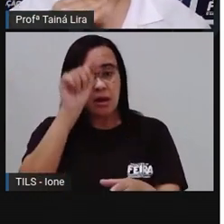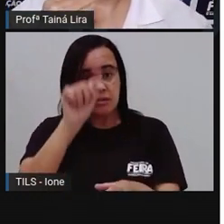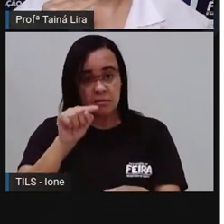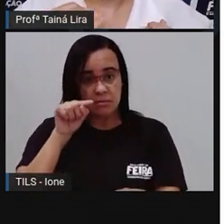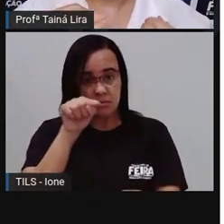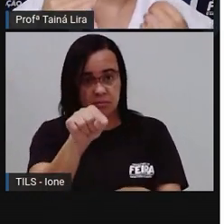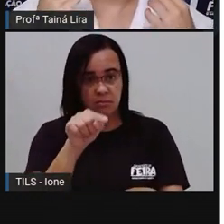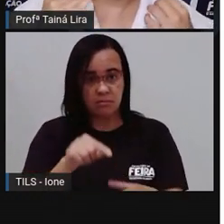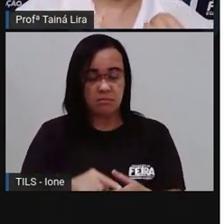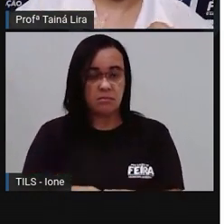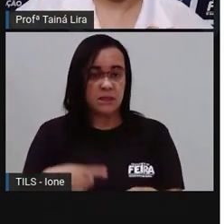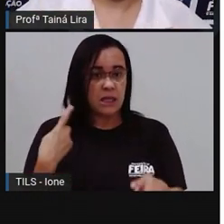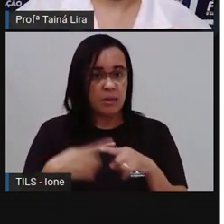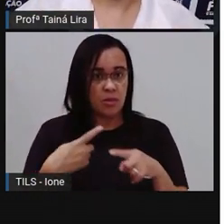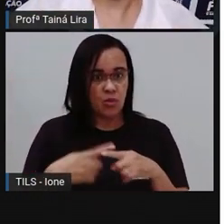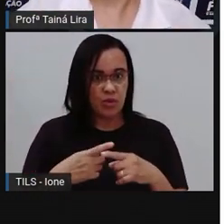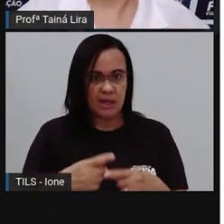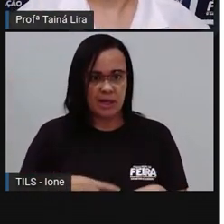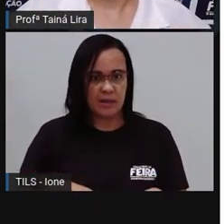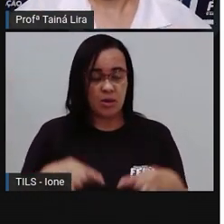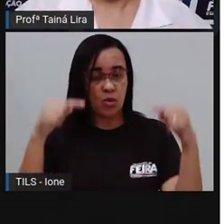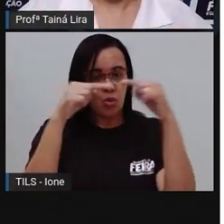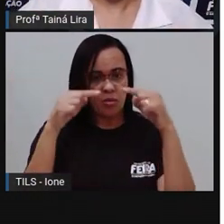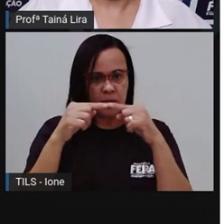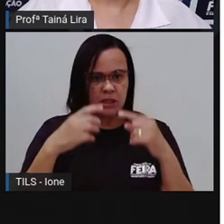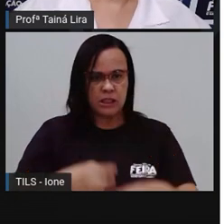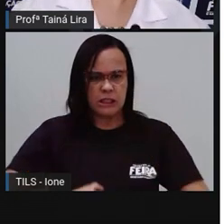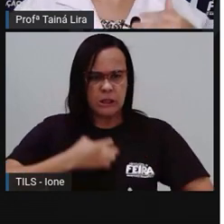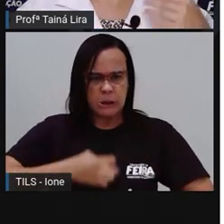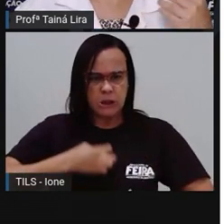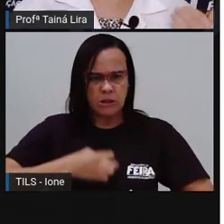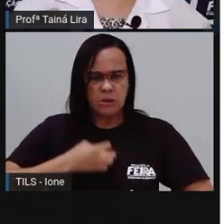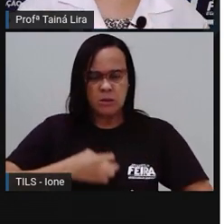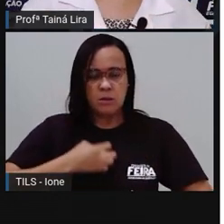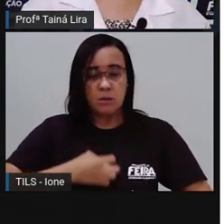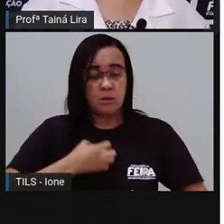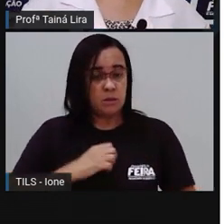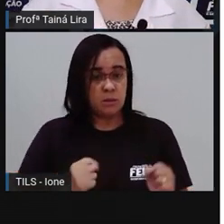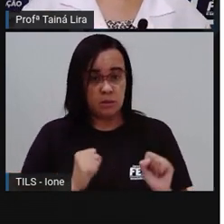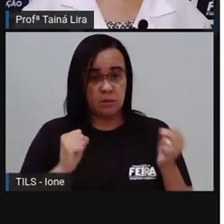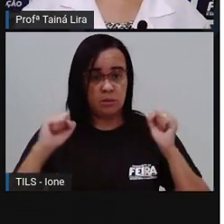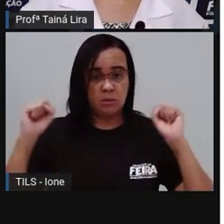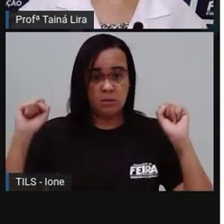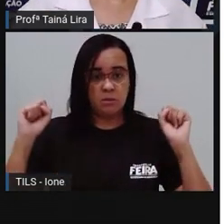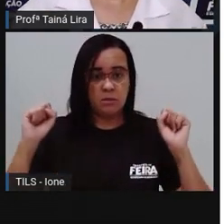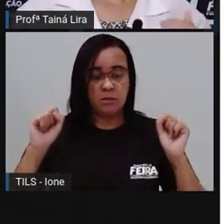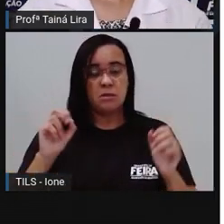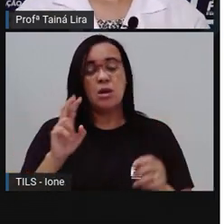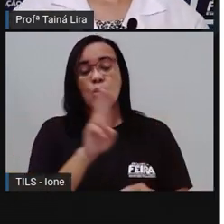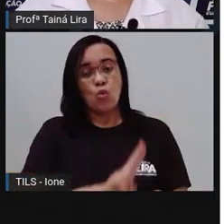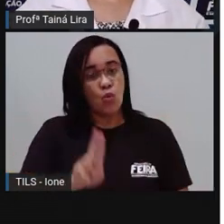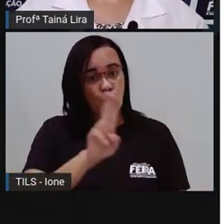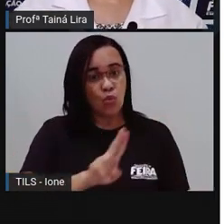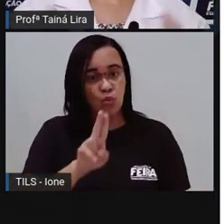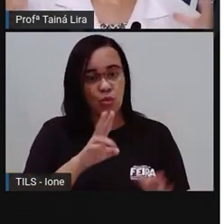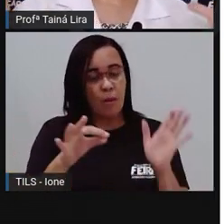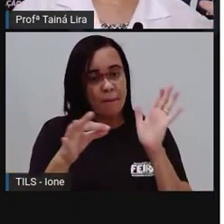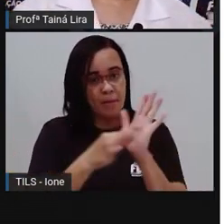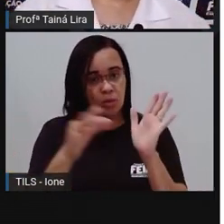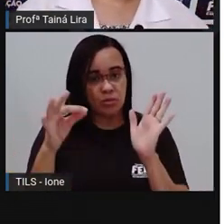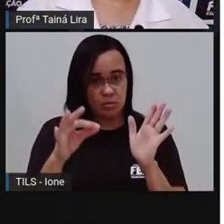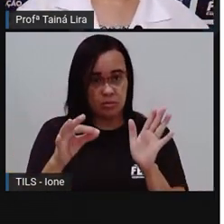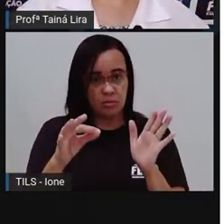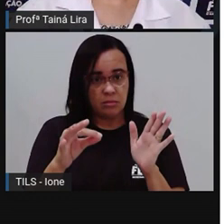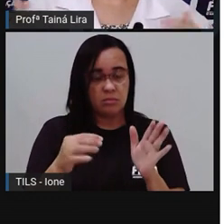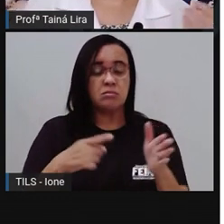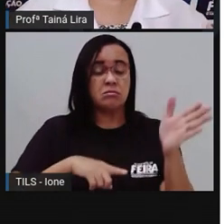final para mostrar que eu estou ali bem chateada, certo? Então, lembrar de utilizar aí, tá? Os sinais de